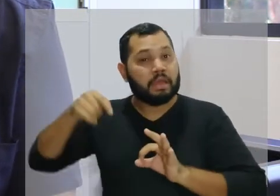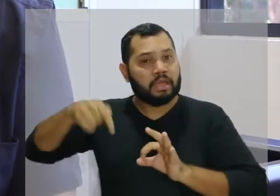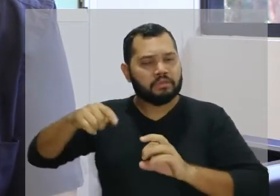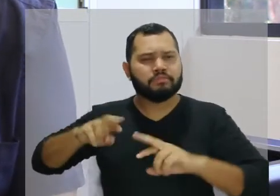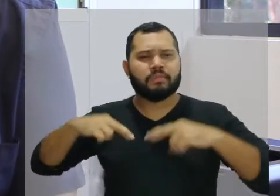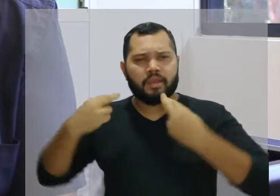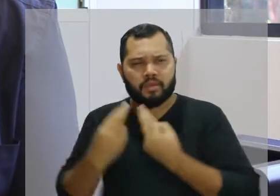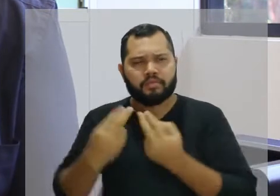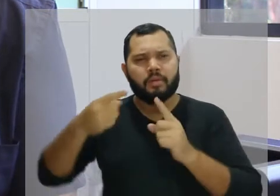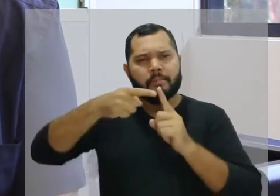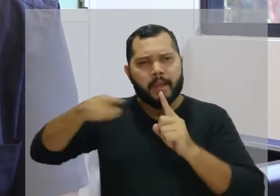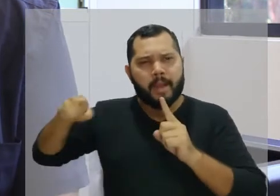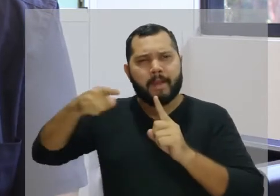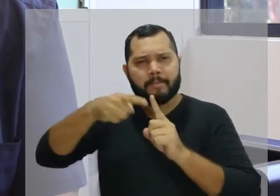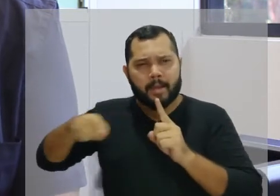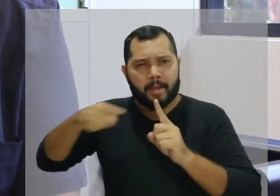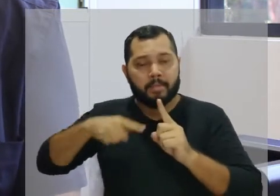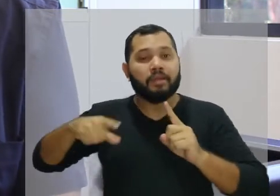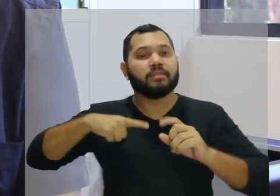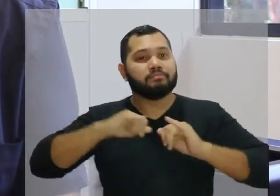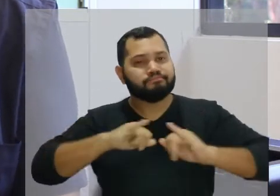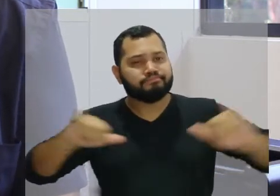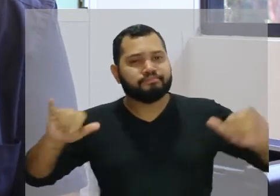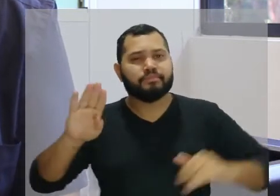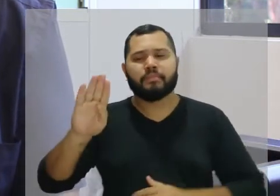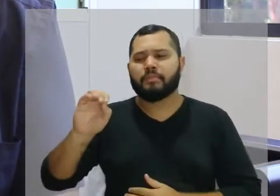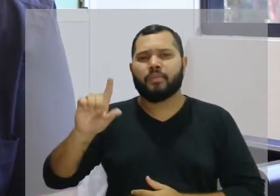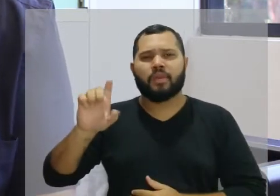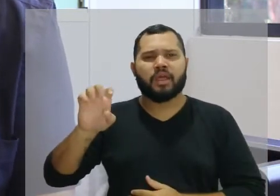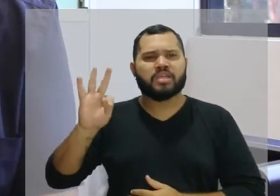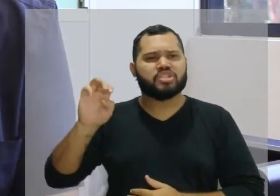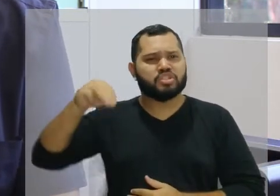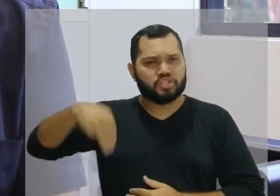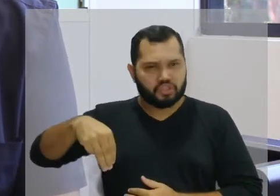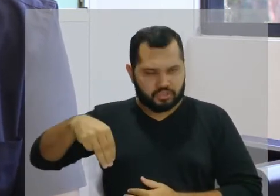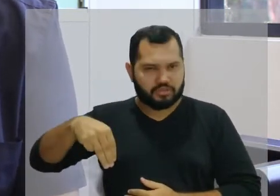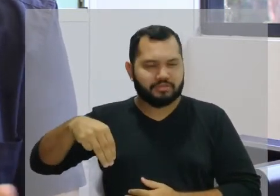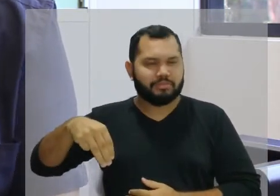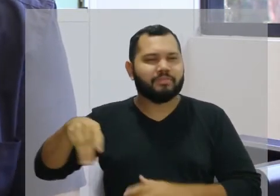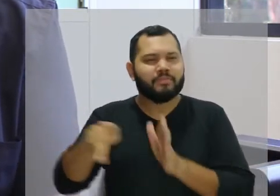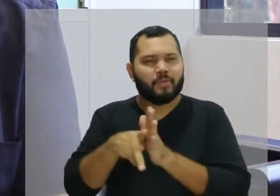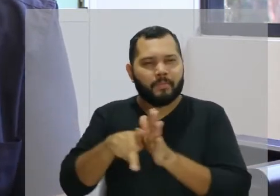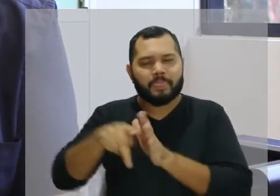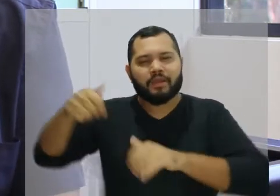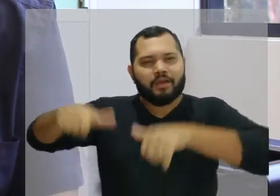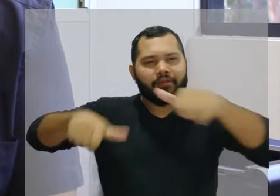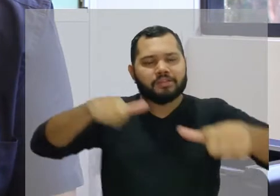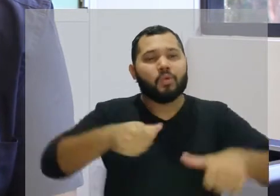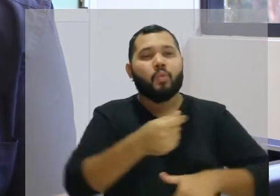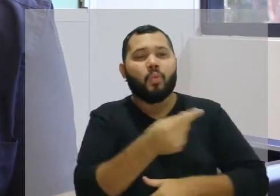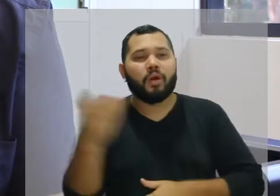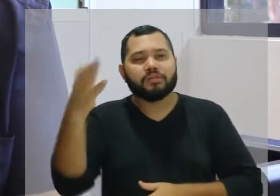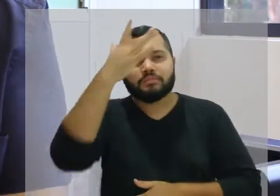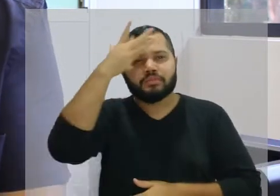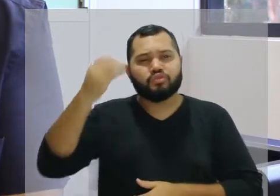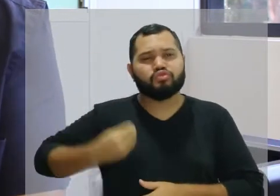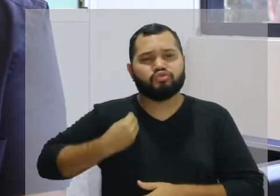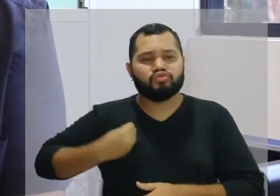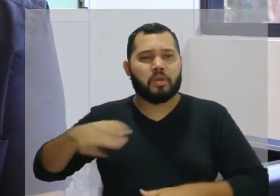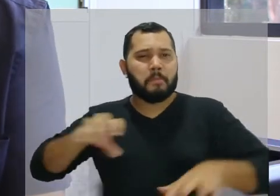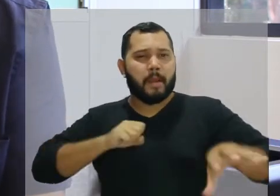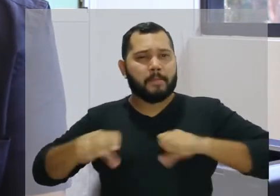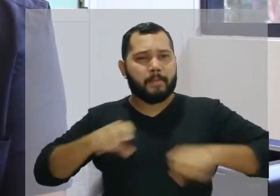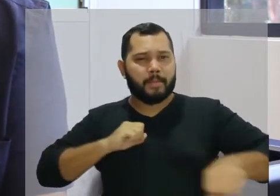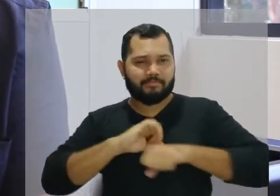reúne semanalmente e emite um boletim. Um boletim epidemiológico, onde ele segue uma classificação de